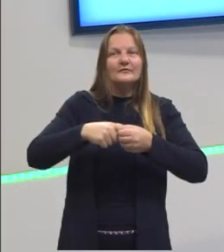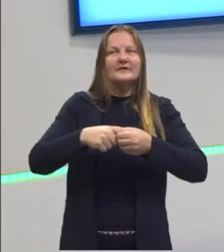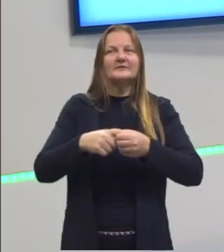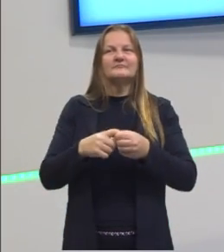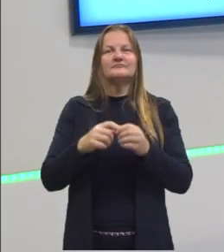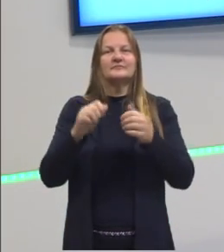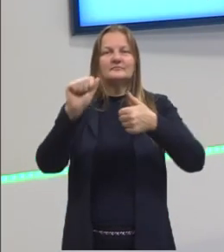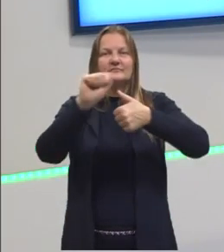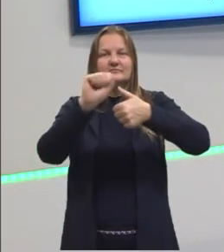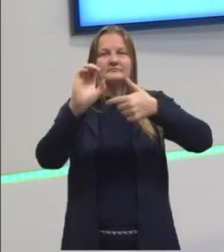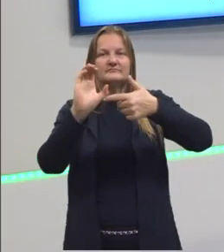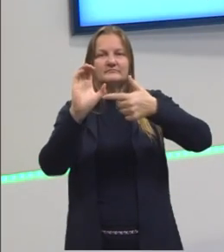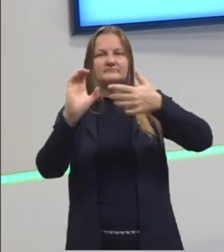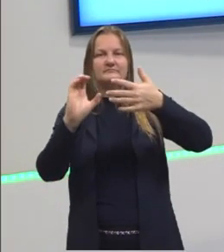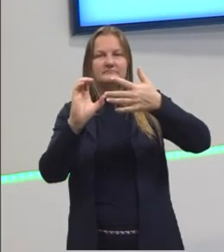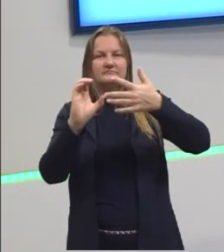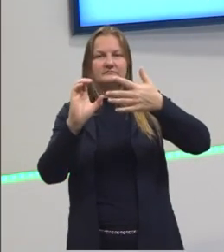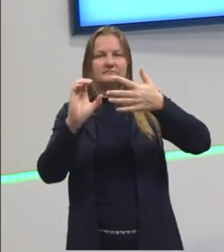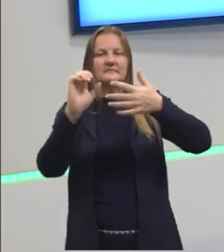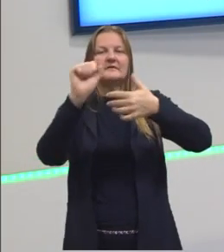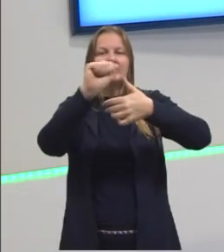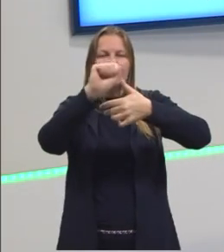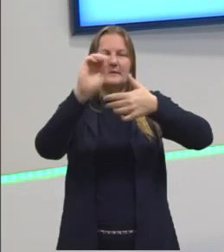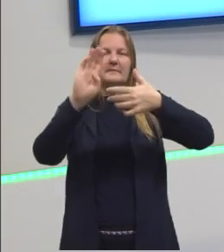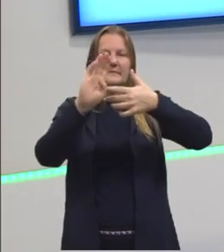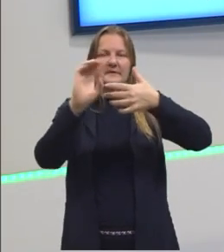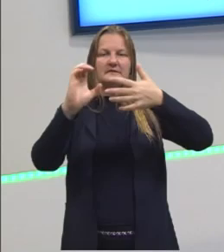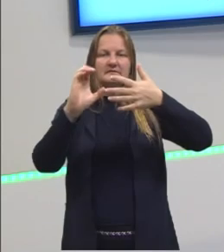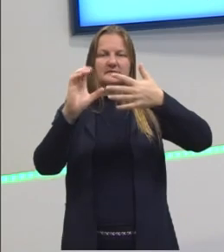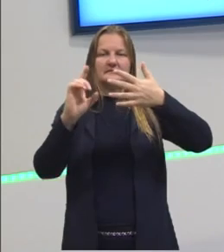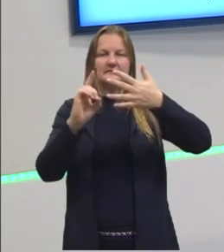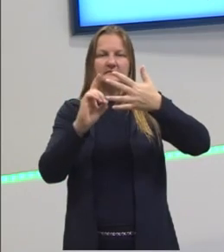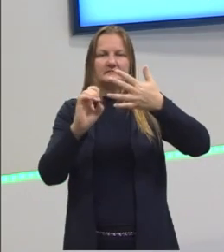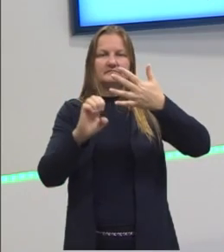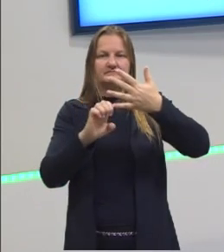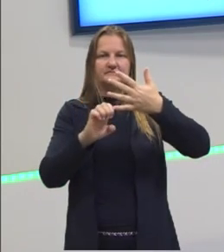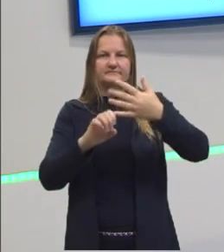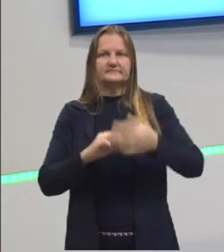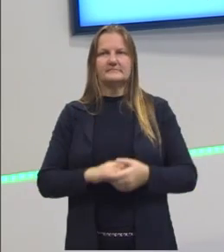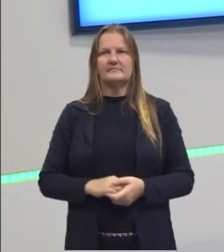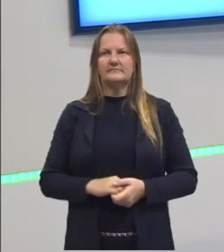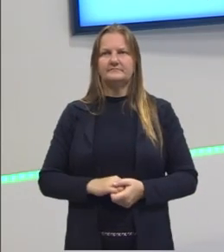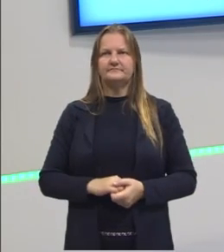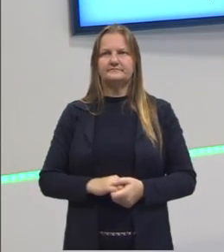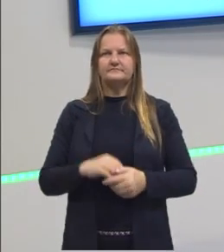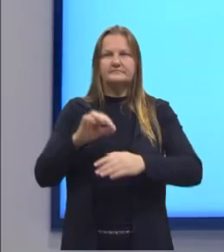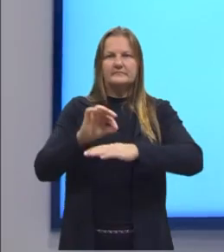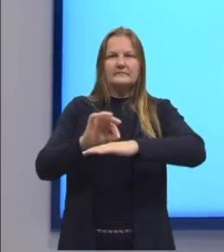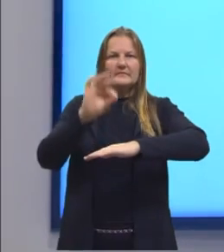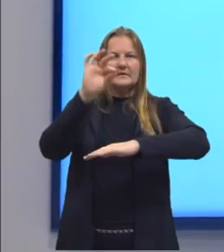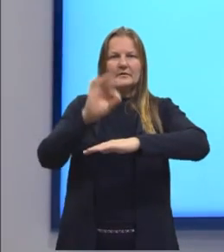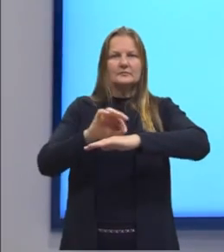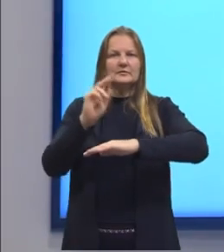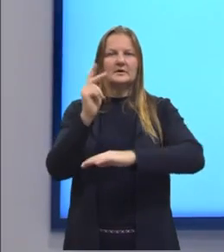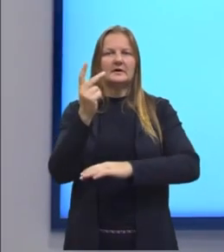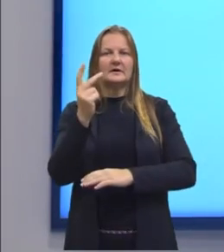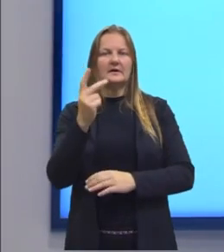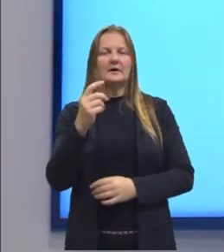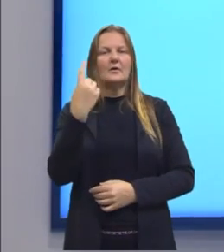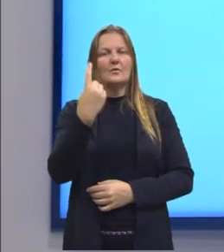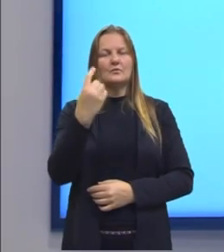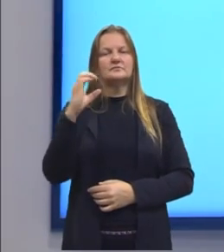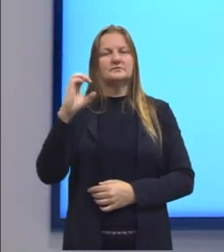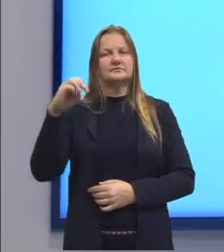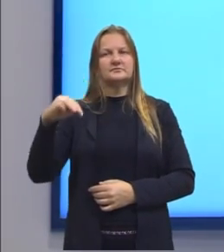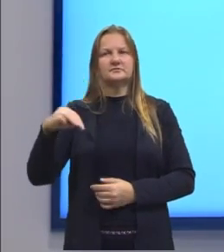alternativas então e marcar a alternativa correta Então a altura H seria de 1